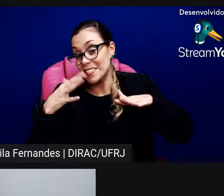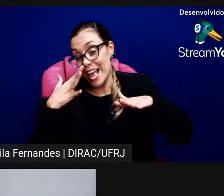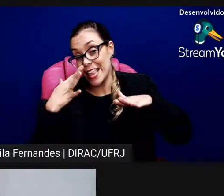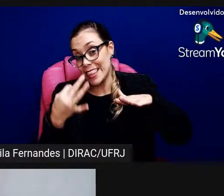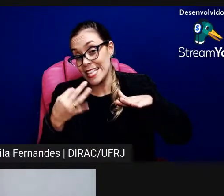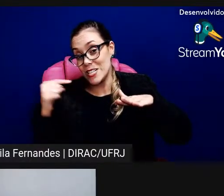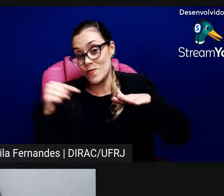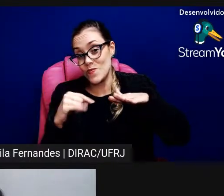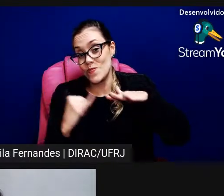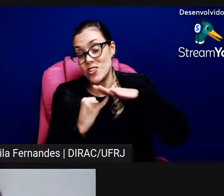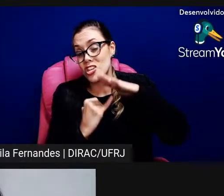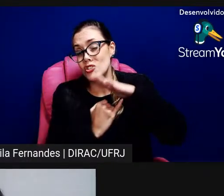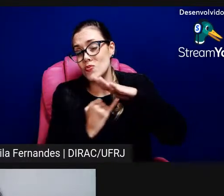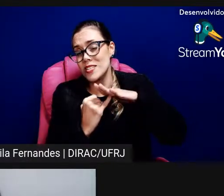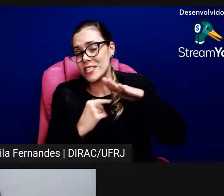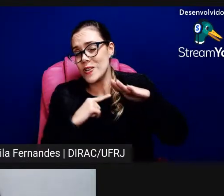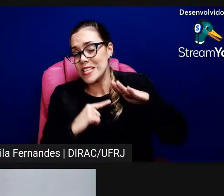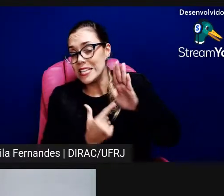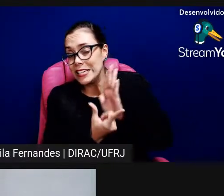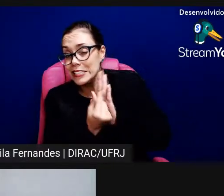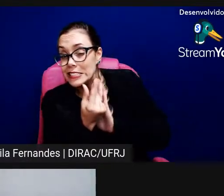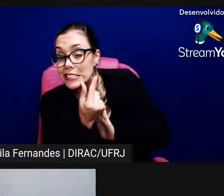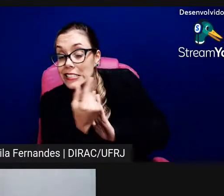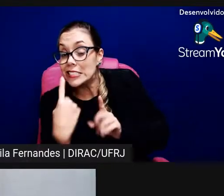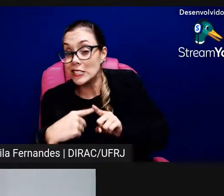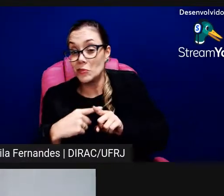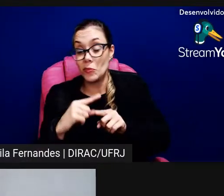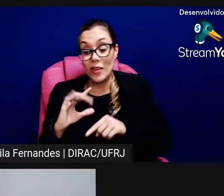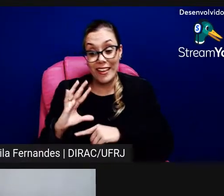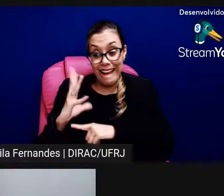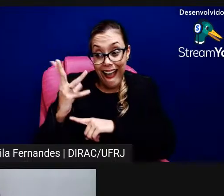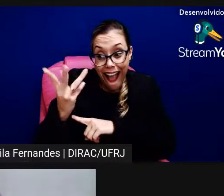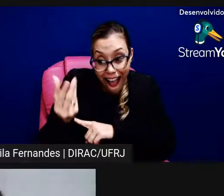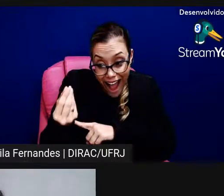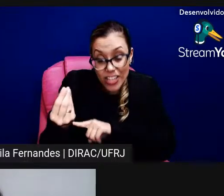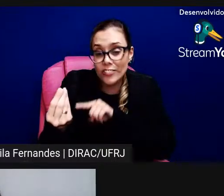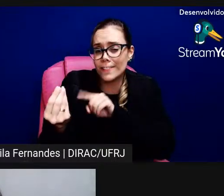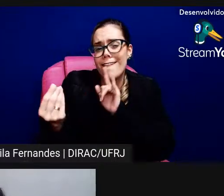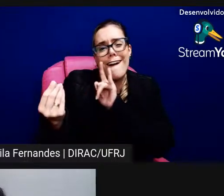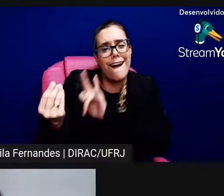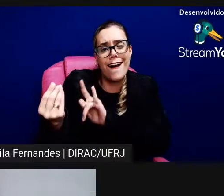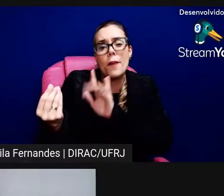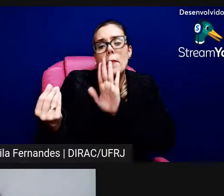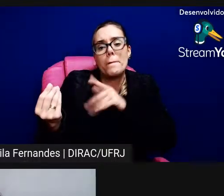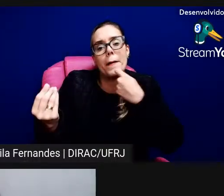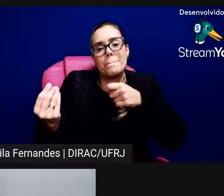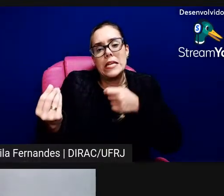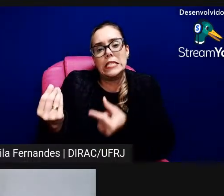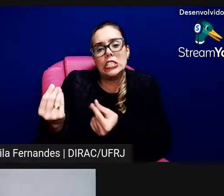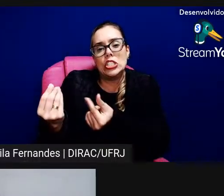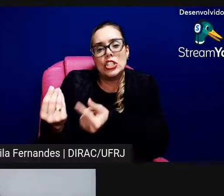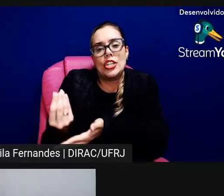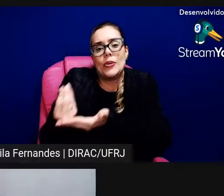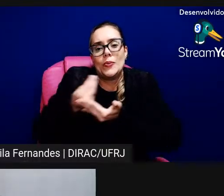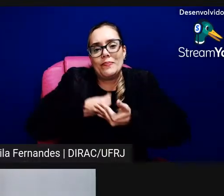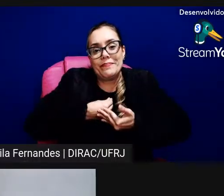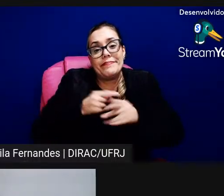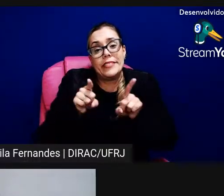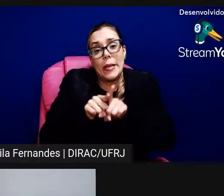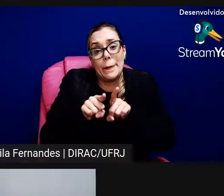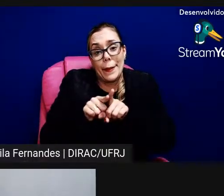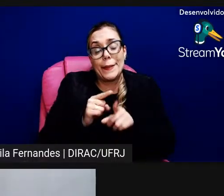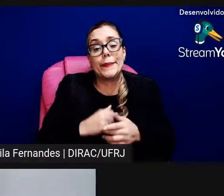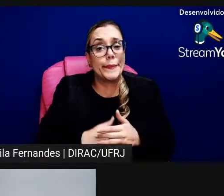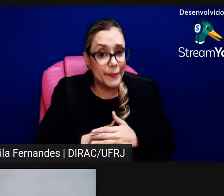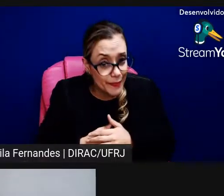no mundo das artes a gente tem o amor mas também a gente tem o dinheiro a gente não pode simplesmente ser ingênuo nesse sentido diante da do